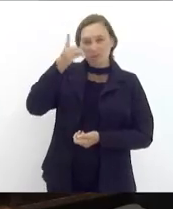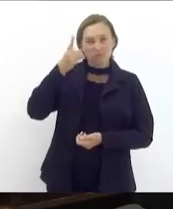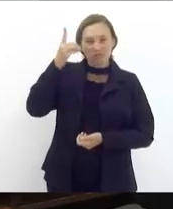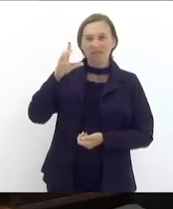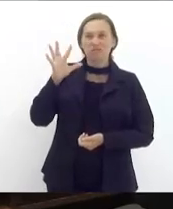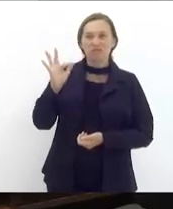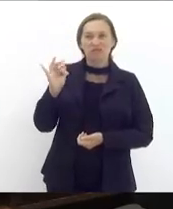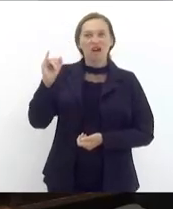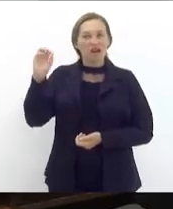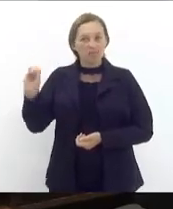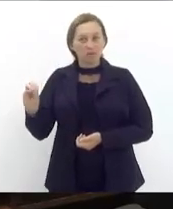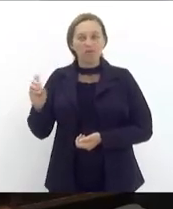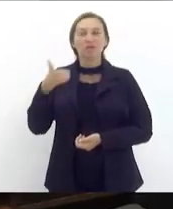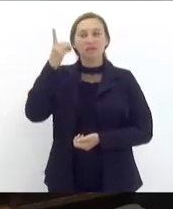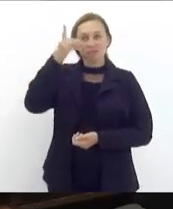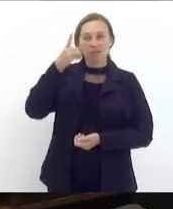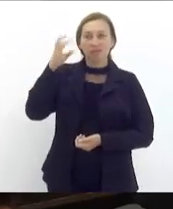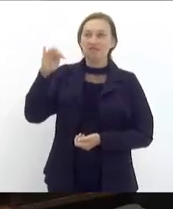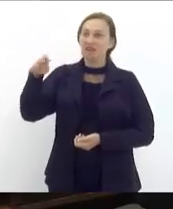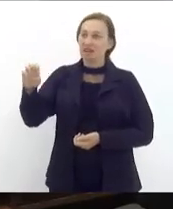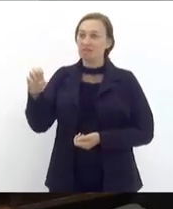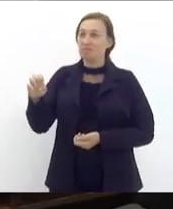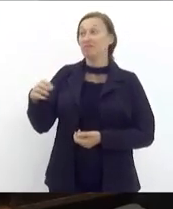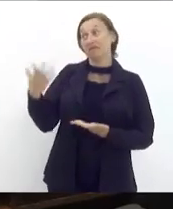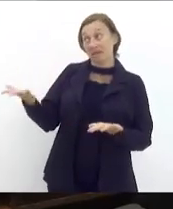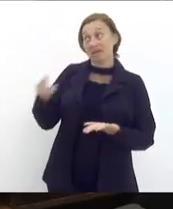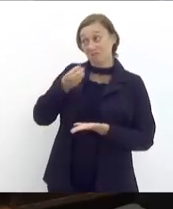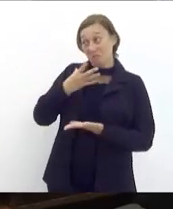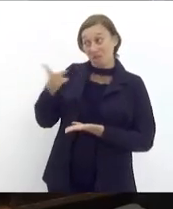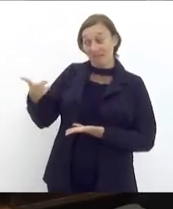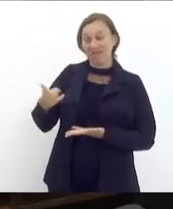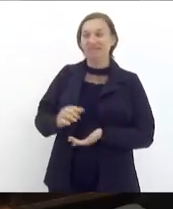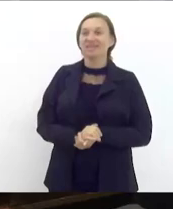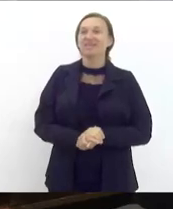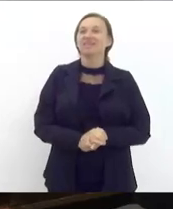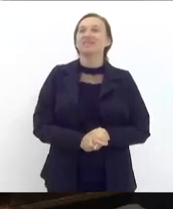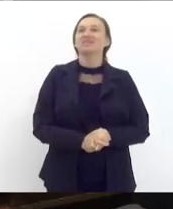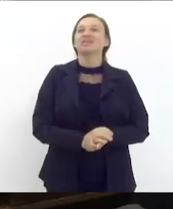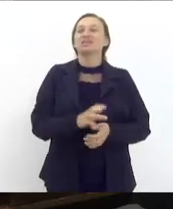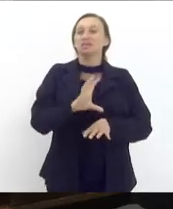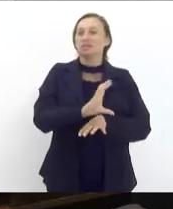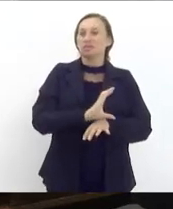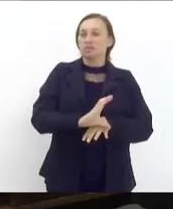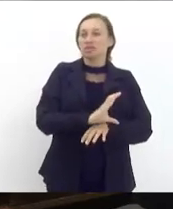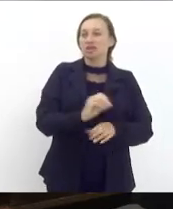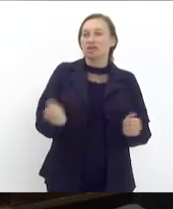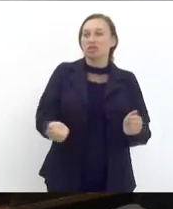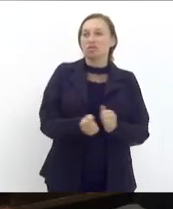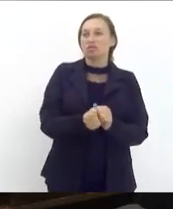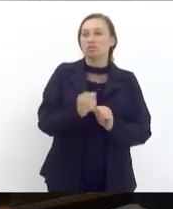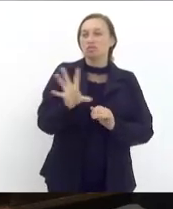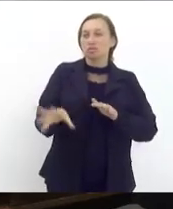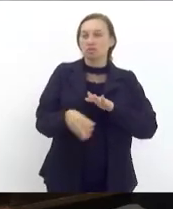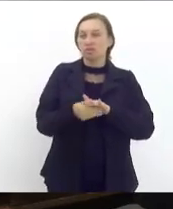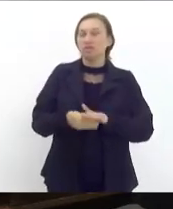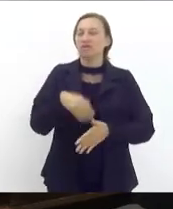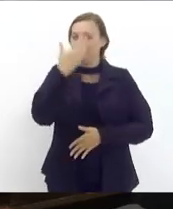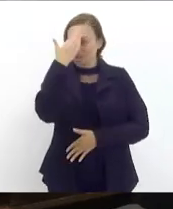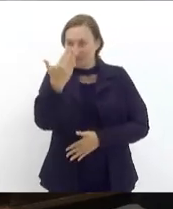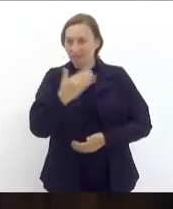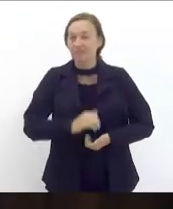Soares. Coisa boa. Marcada da Bíblia. Presidente, parecer pela constitucionalidade com emendas. Muito obrigado.